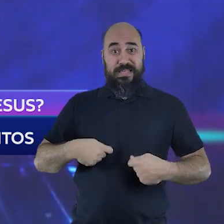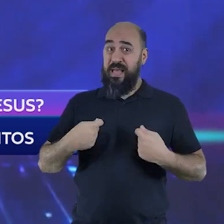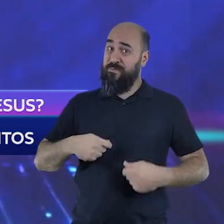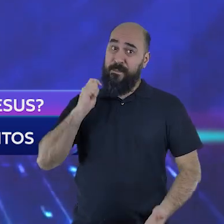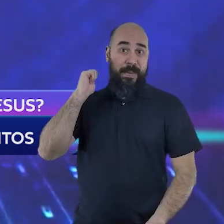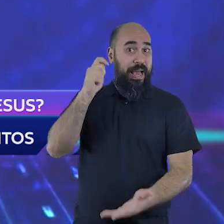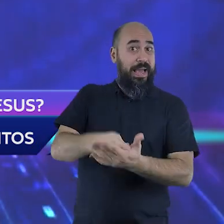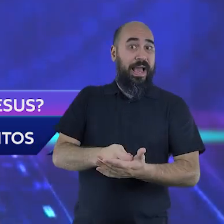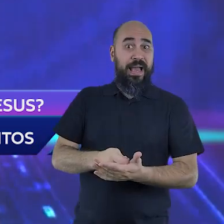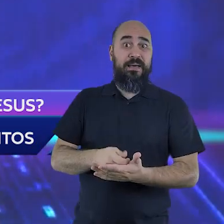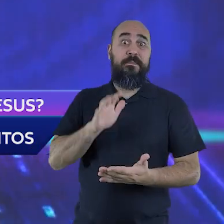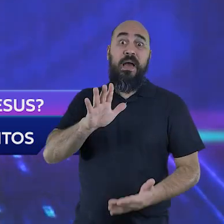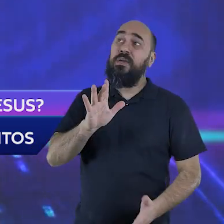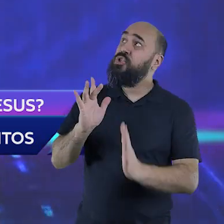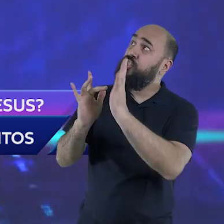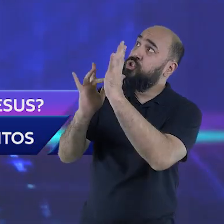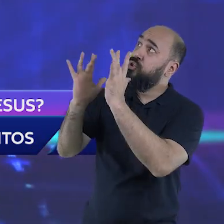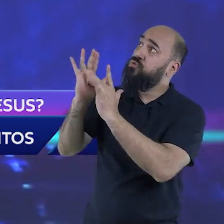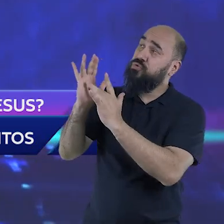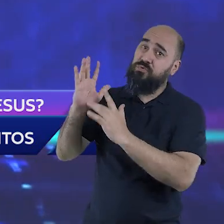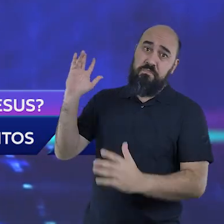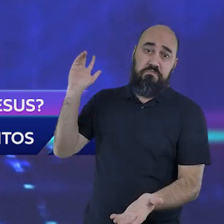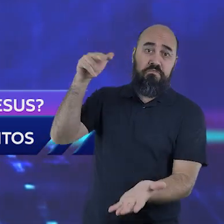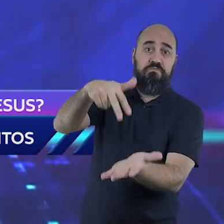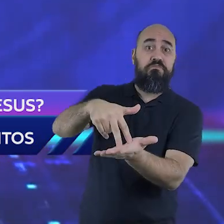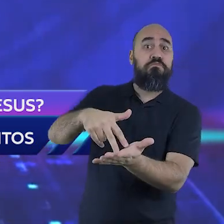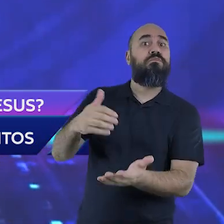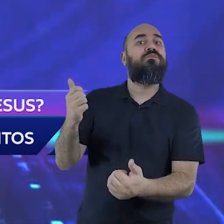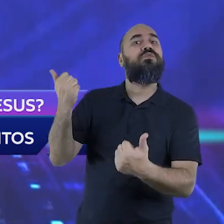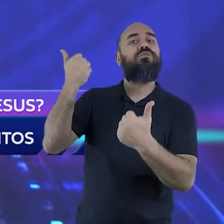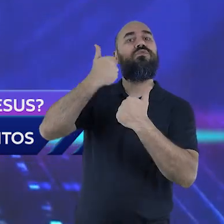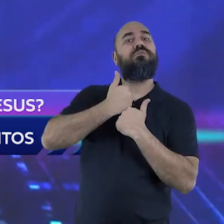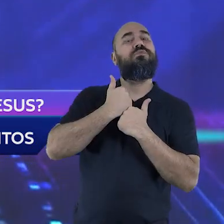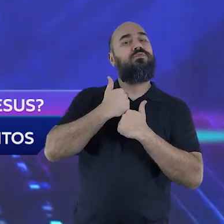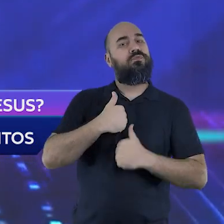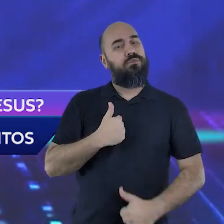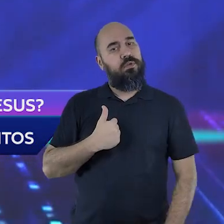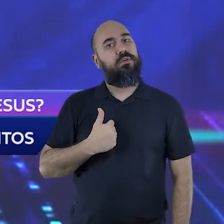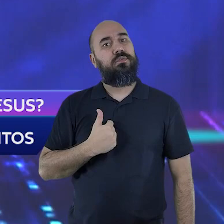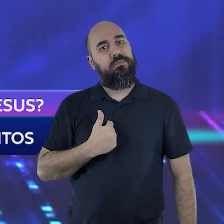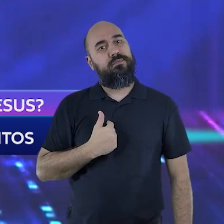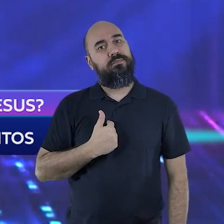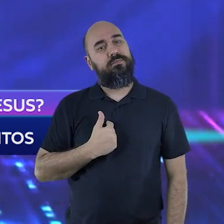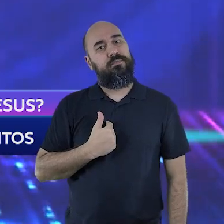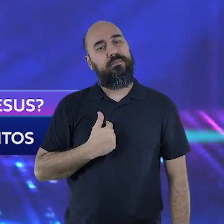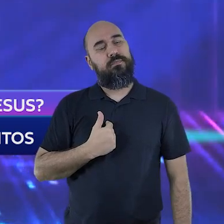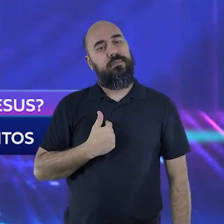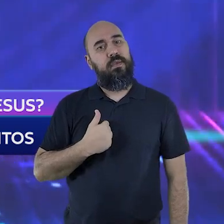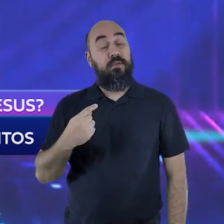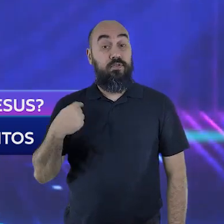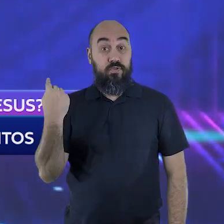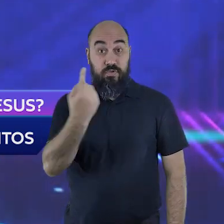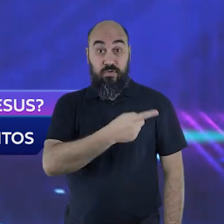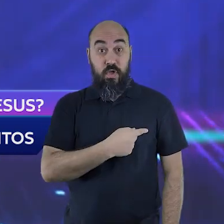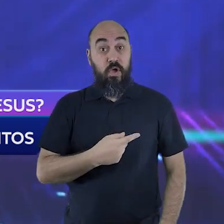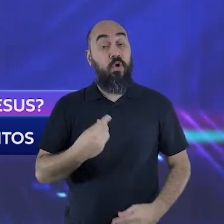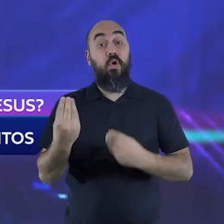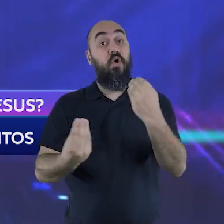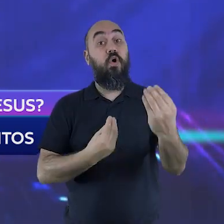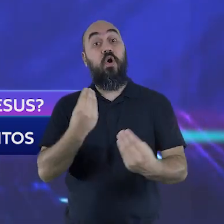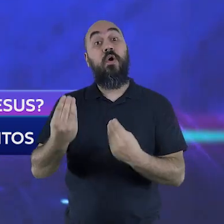que olha para o ser humano. Reconhece a falta de condições do ser humano em conseguir